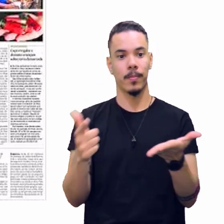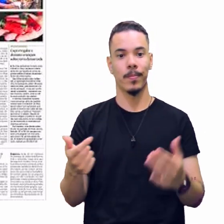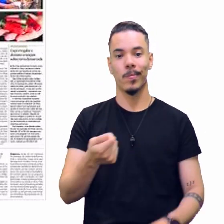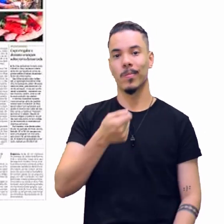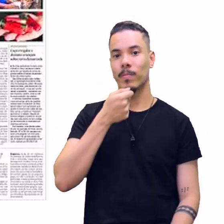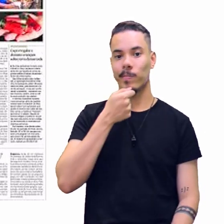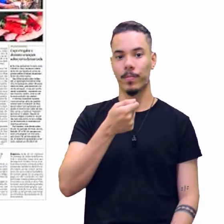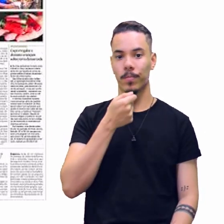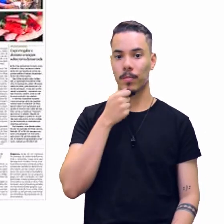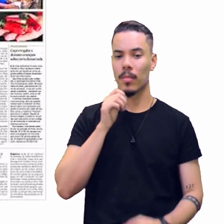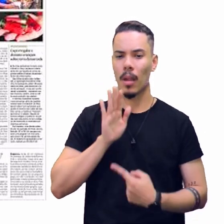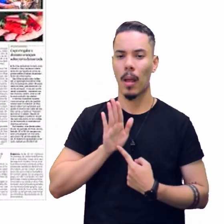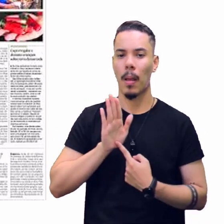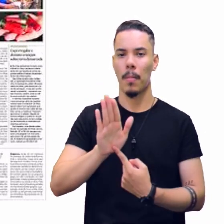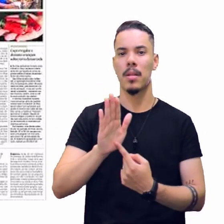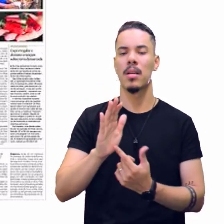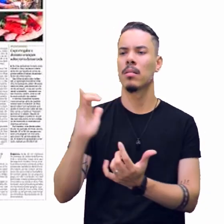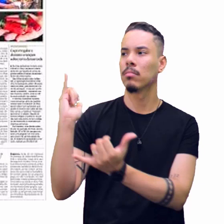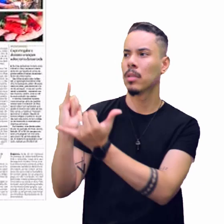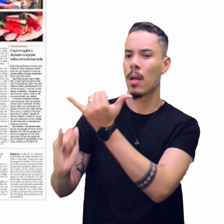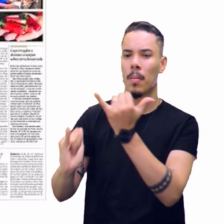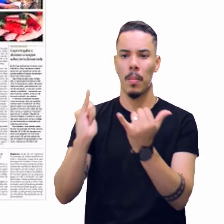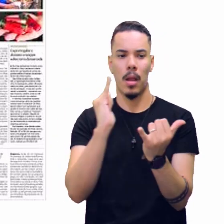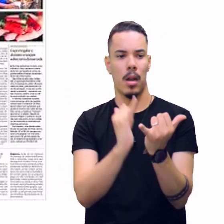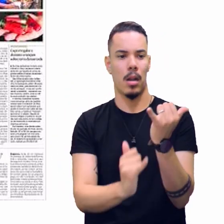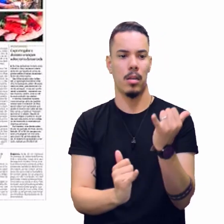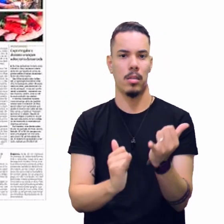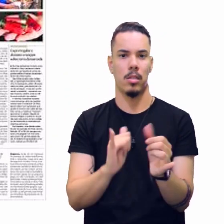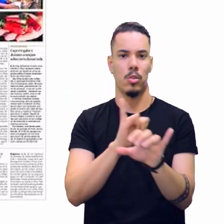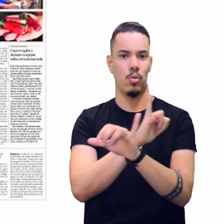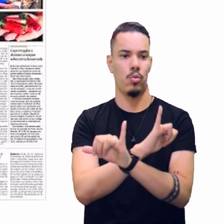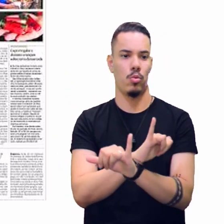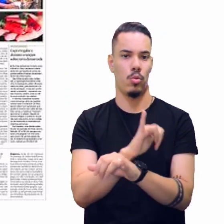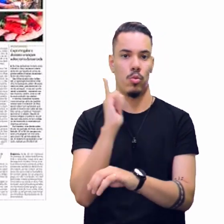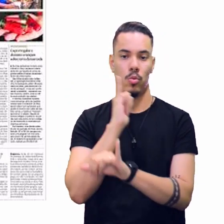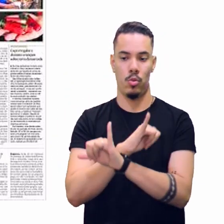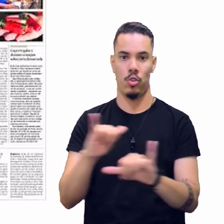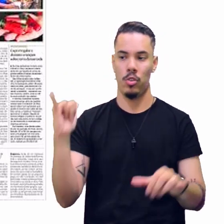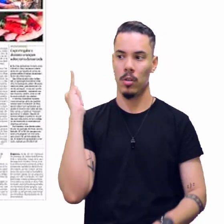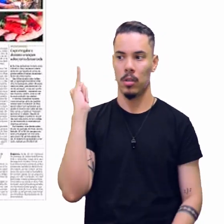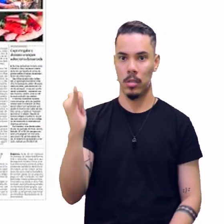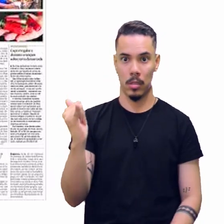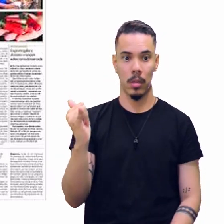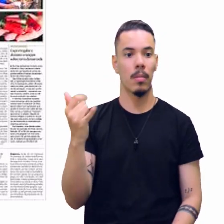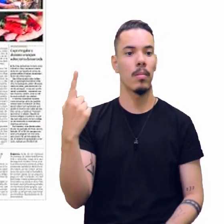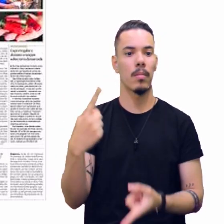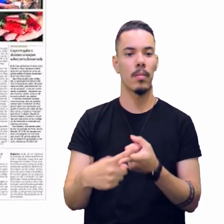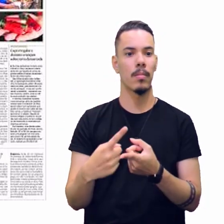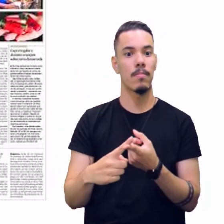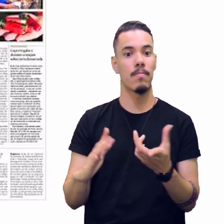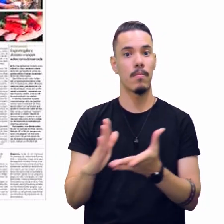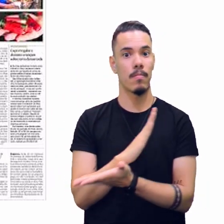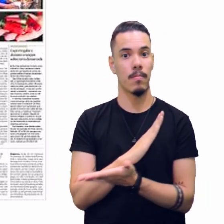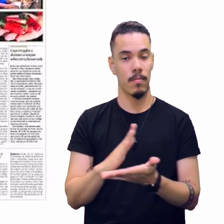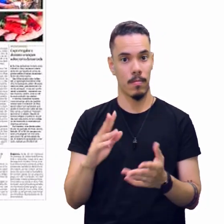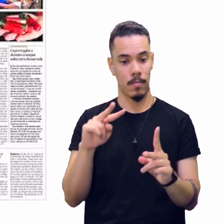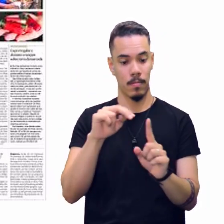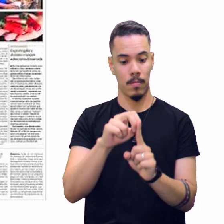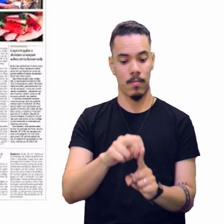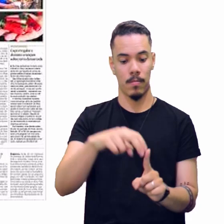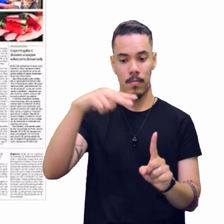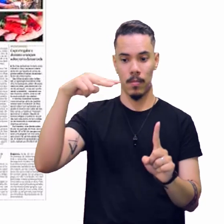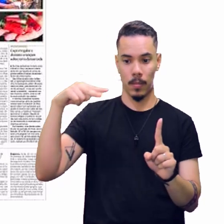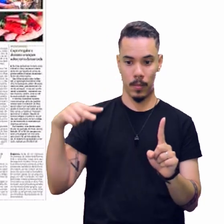apresenta muita semelhança com o gênero notícia. Sob um certo ponto de vista, a